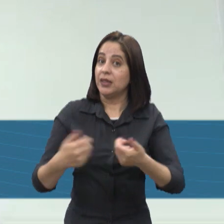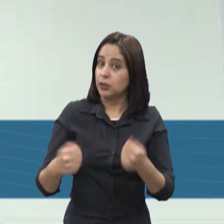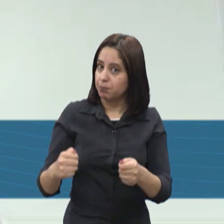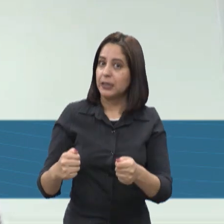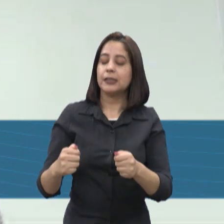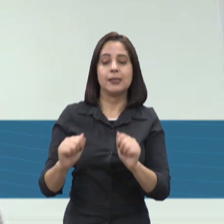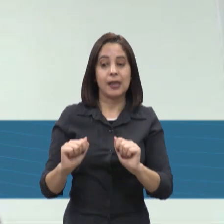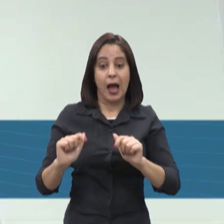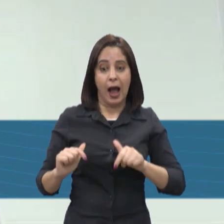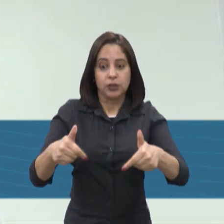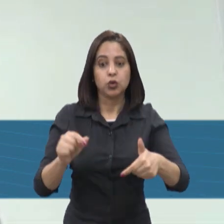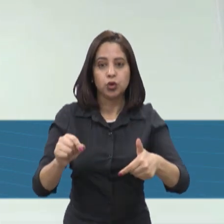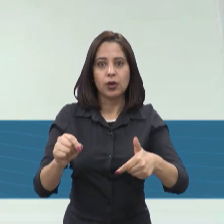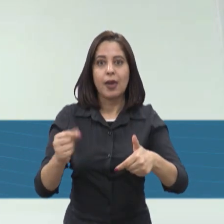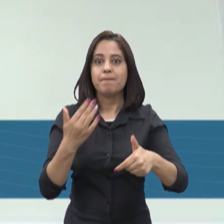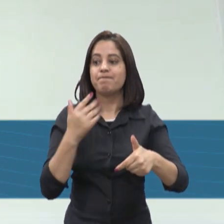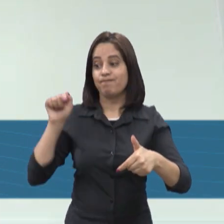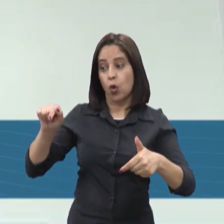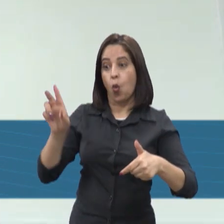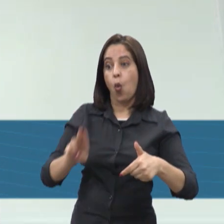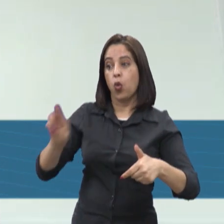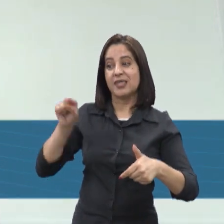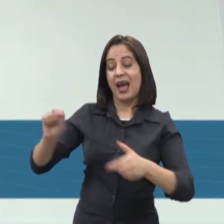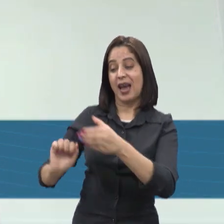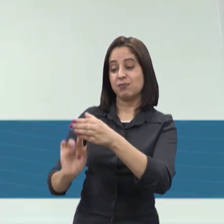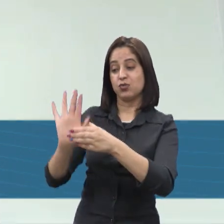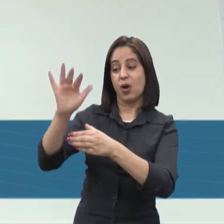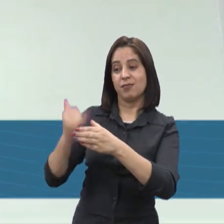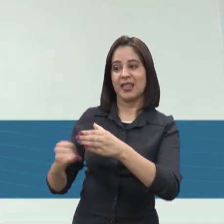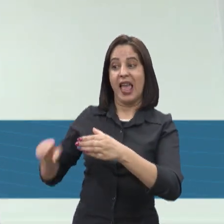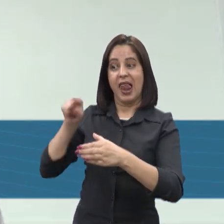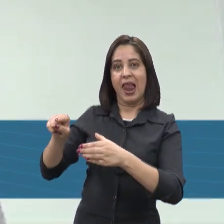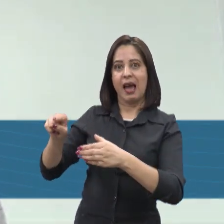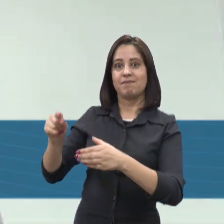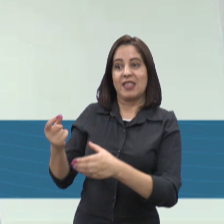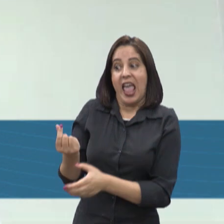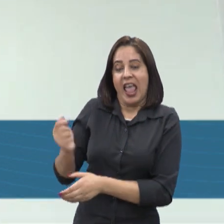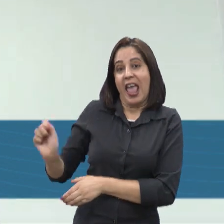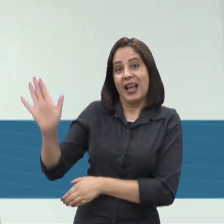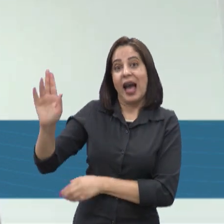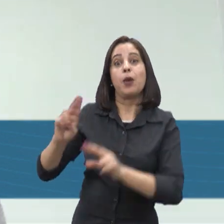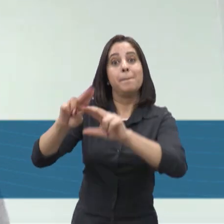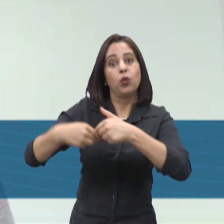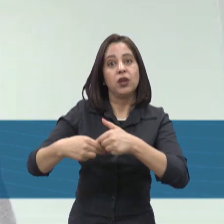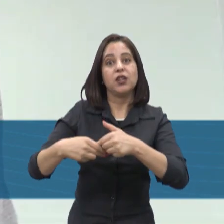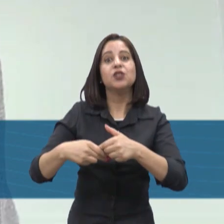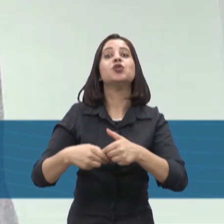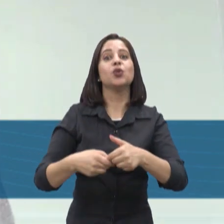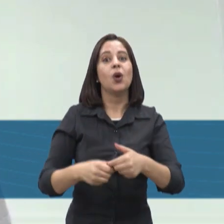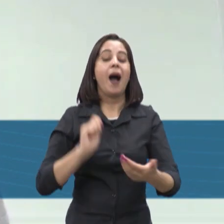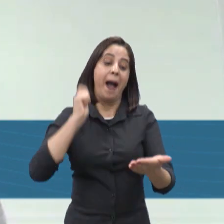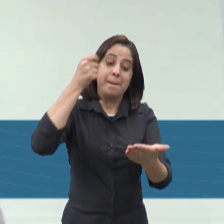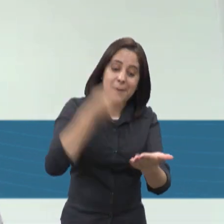as termoelétricas. E essas termoelétricas são mais caras e por isso o custo fica maior. Por isso, nós temos